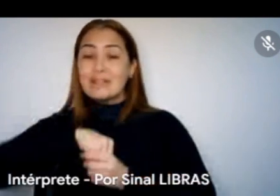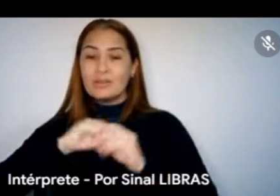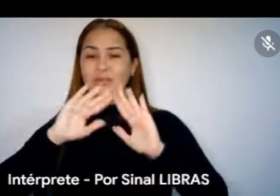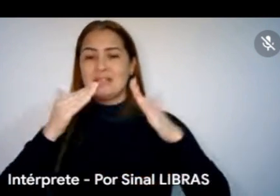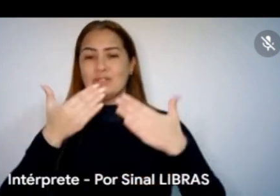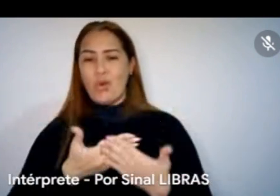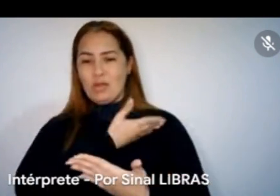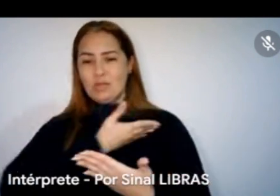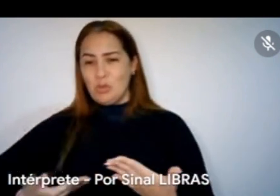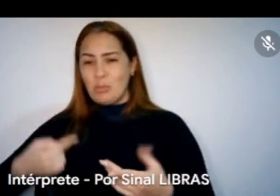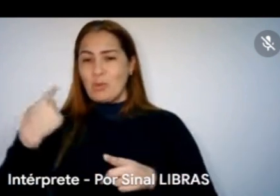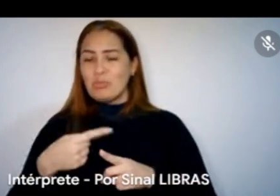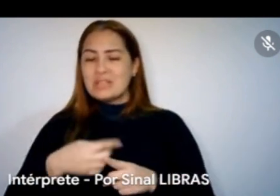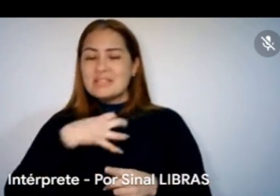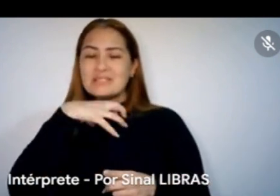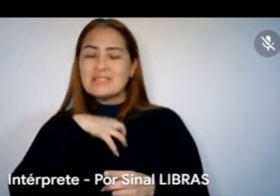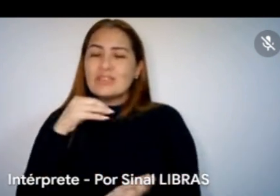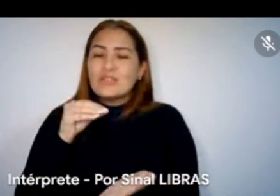muita falta de